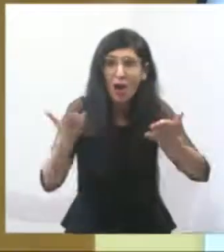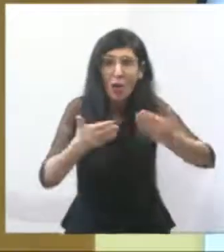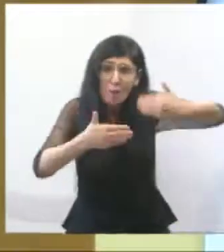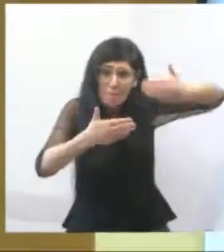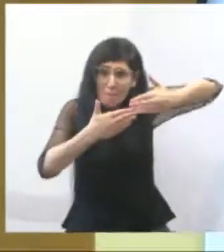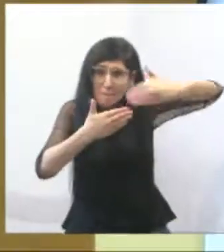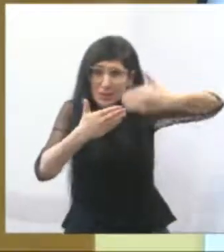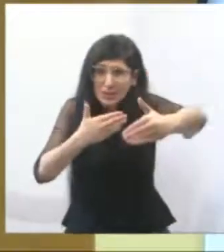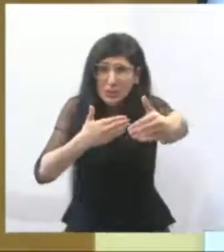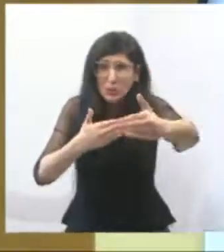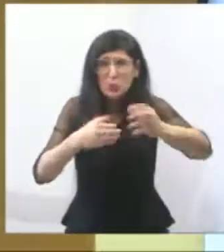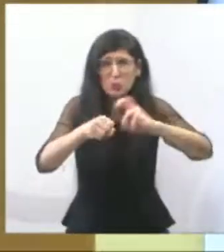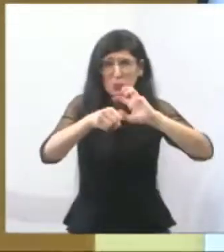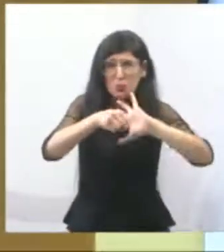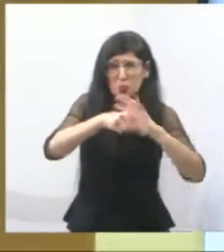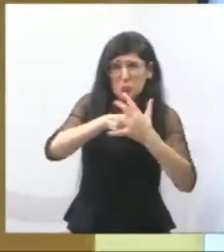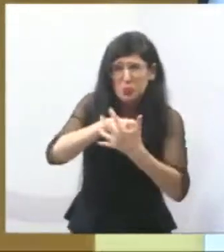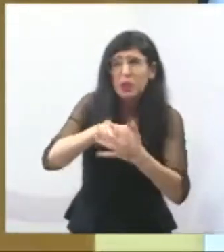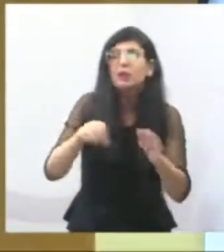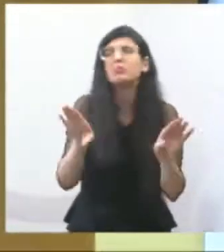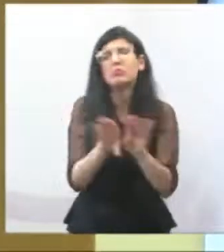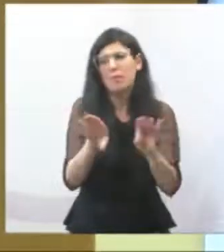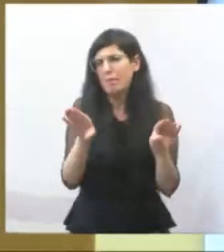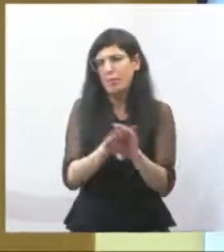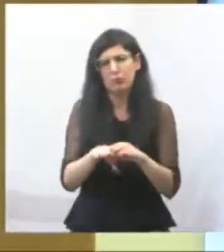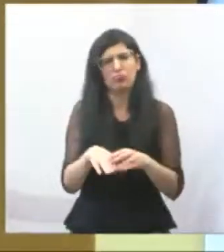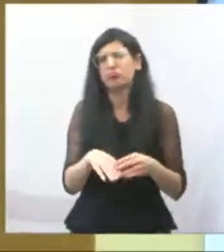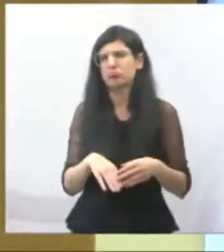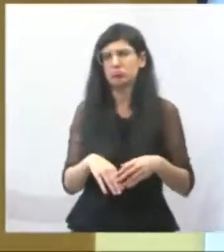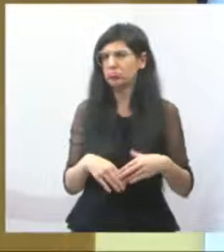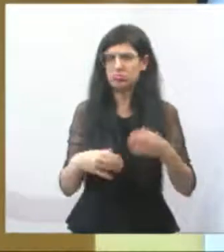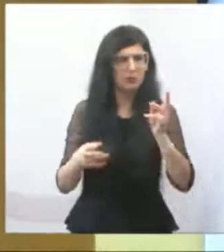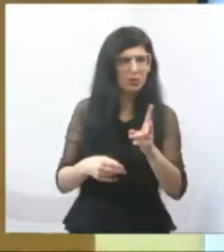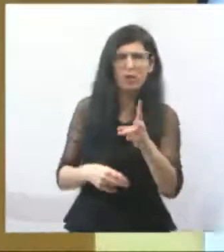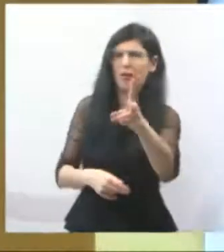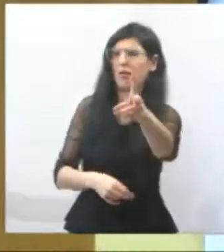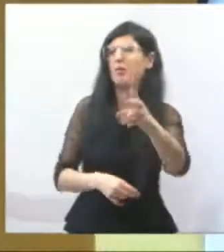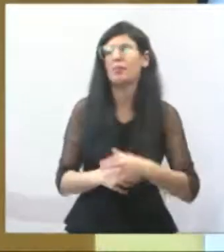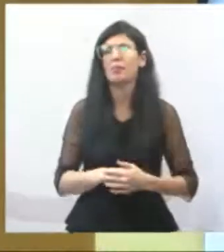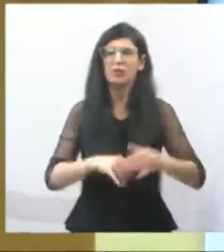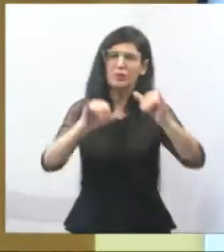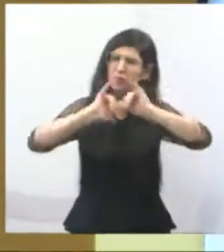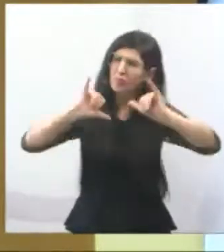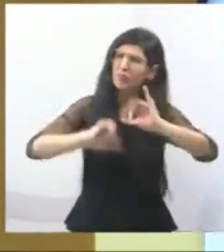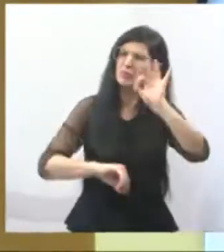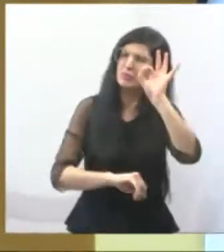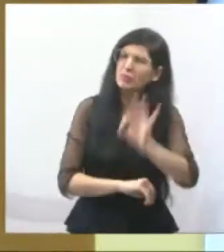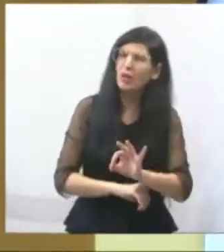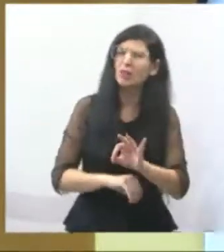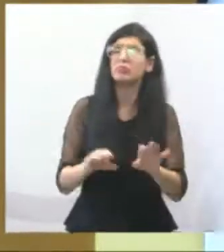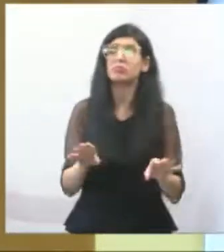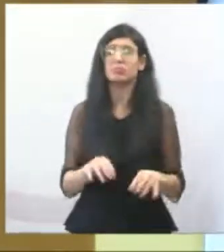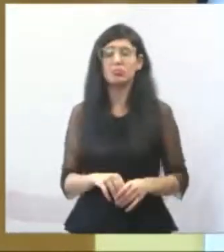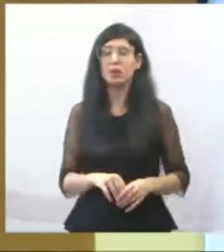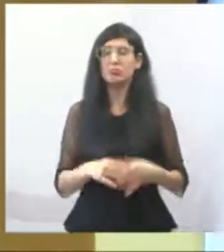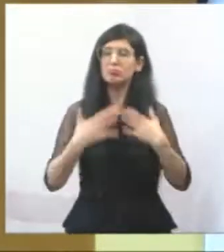desse período de pandemia, tenha segurança e informação correta e segura.